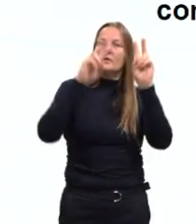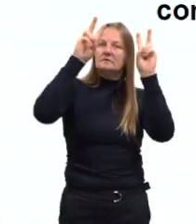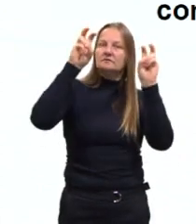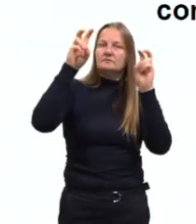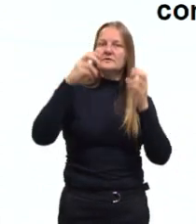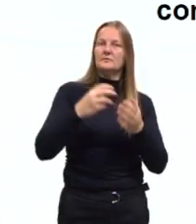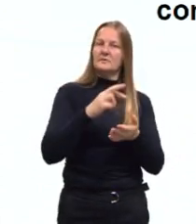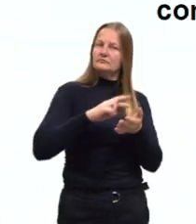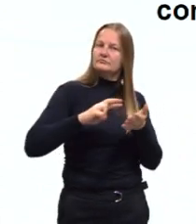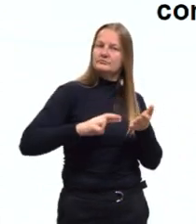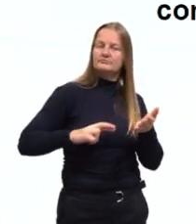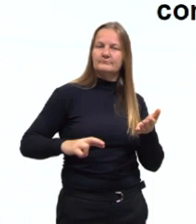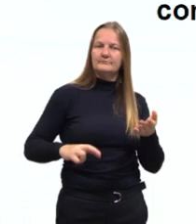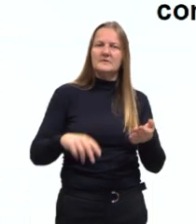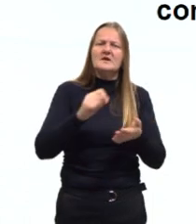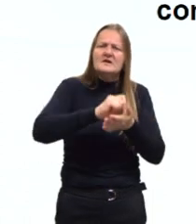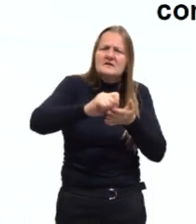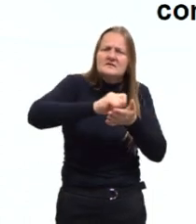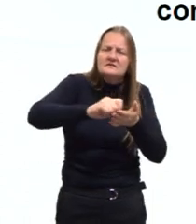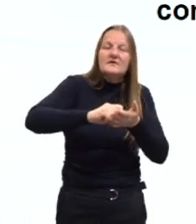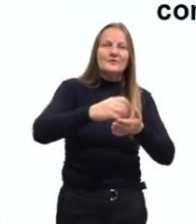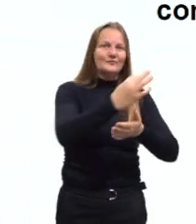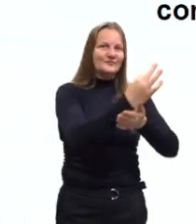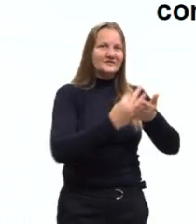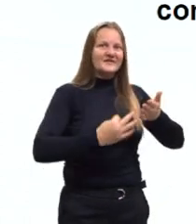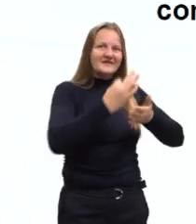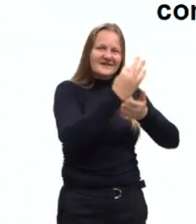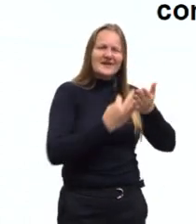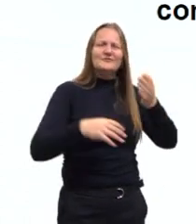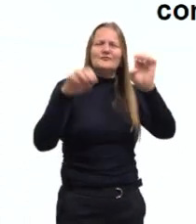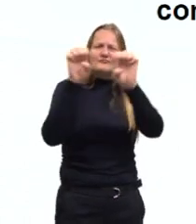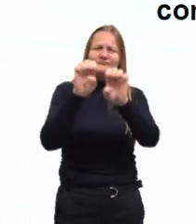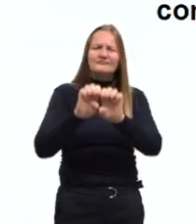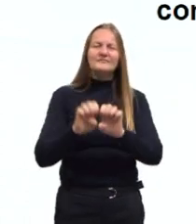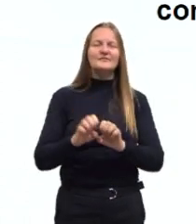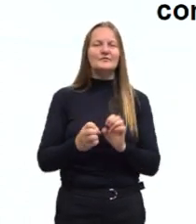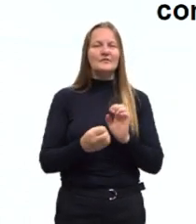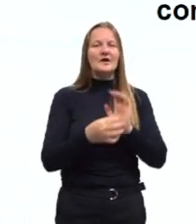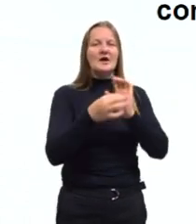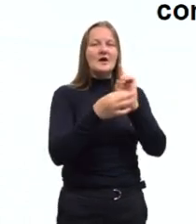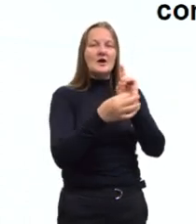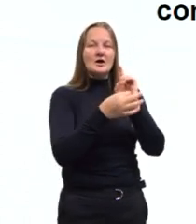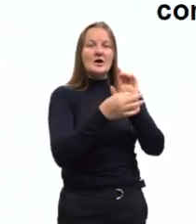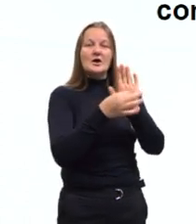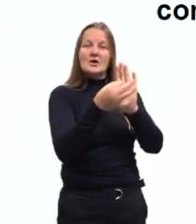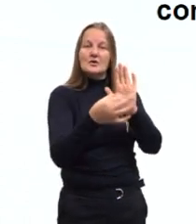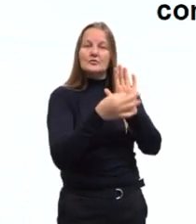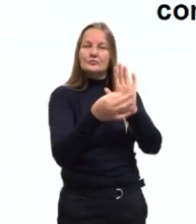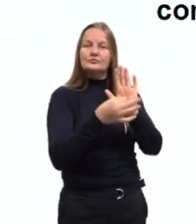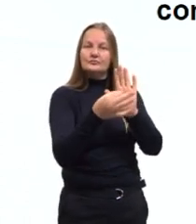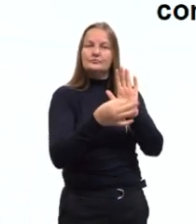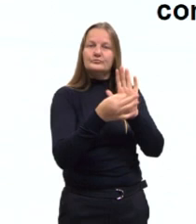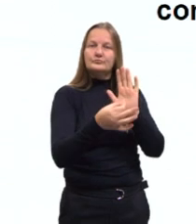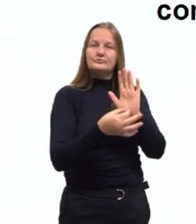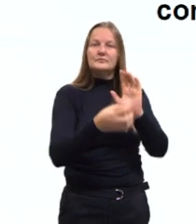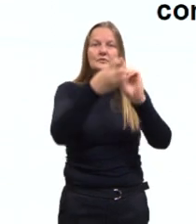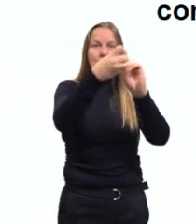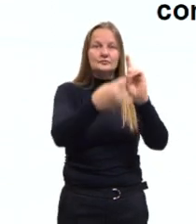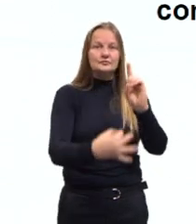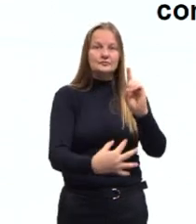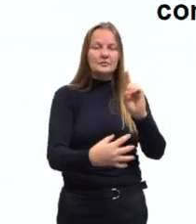redação. Escrever o texto dentro da estrutura dissertativa argumentativa, de modo que haja